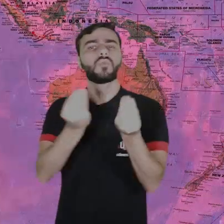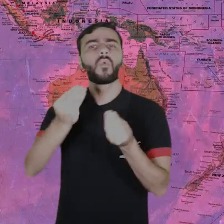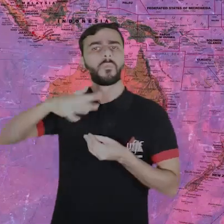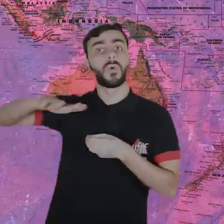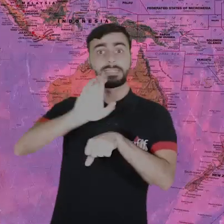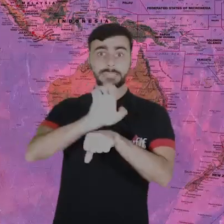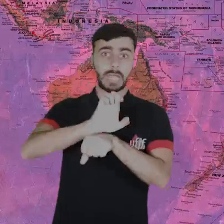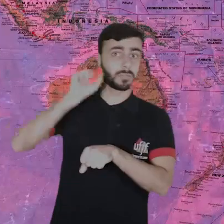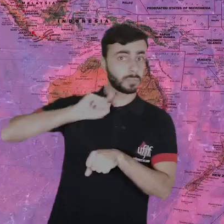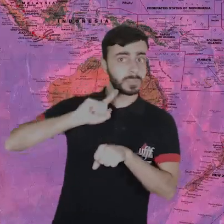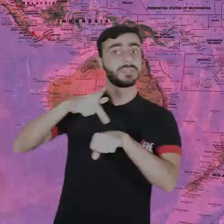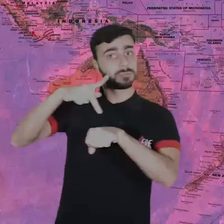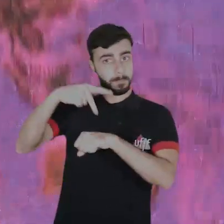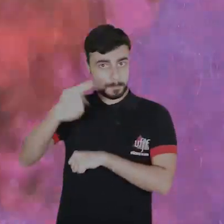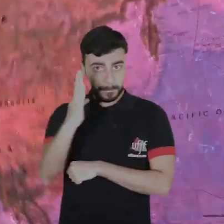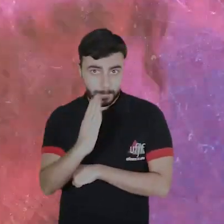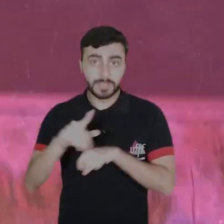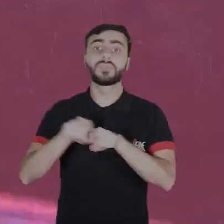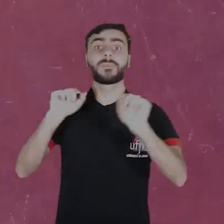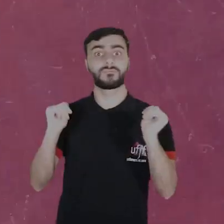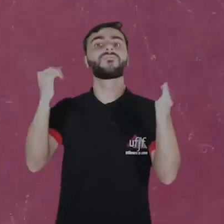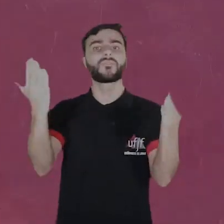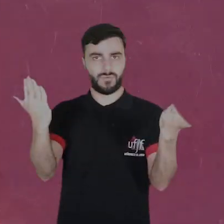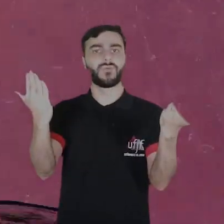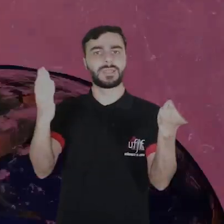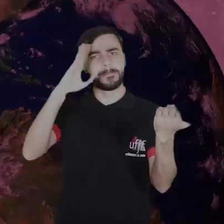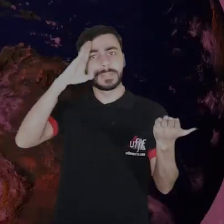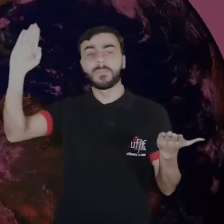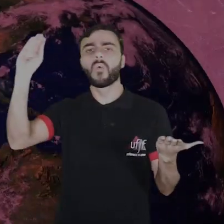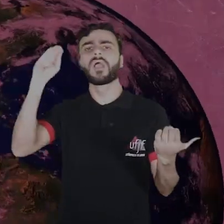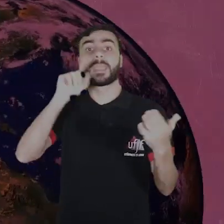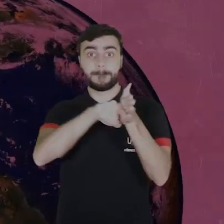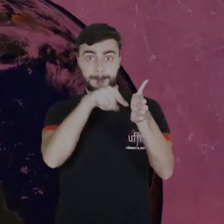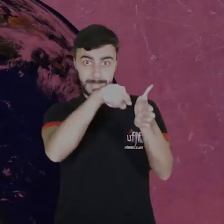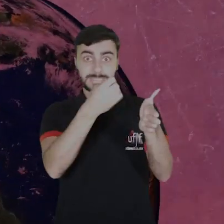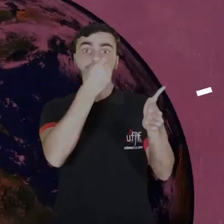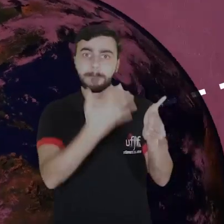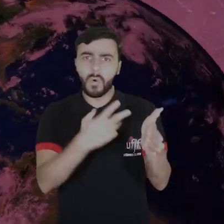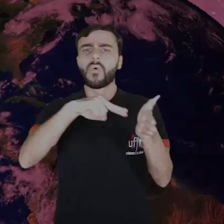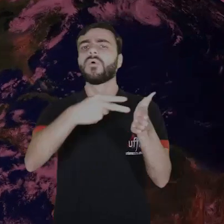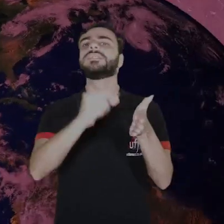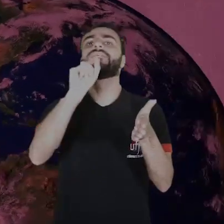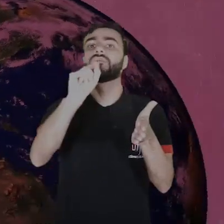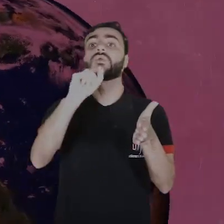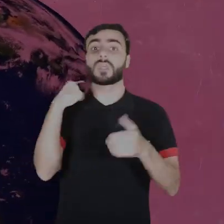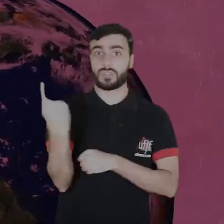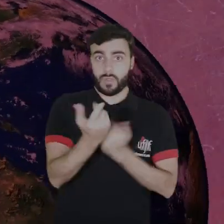níveis estaduais, nacionais e internacionais, mas pensando sempre que a pesquisa boa para nós, no nosso